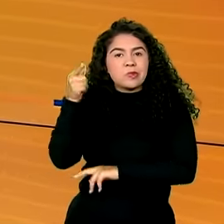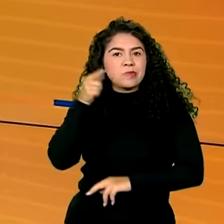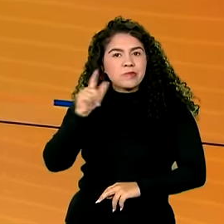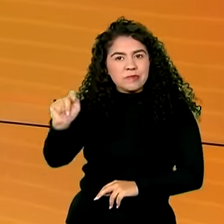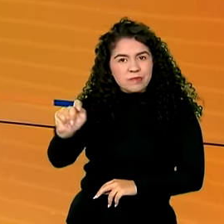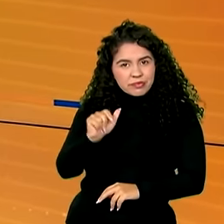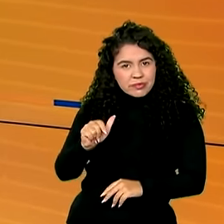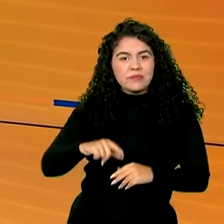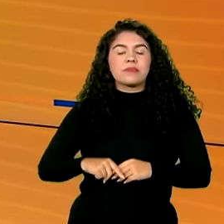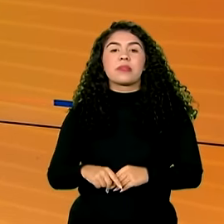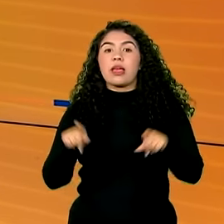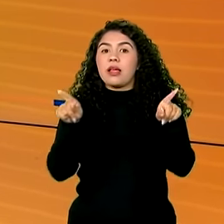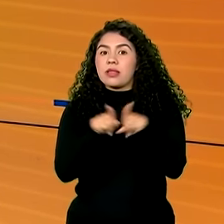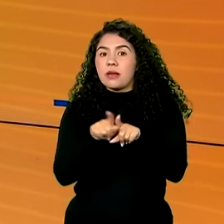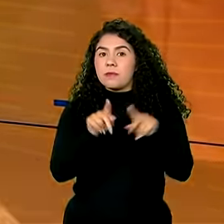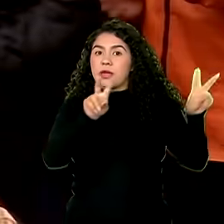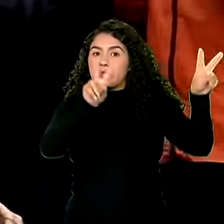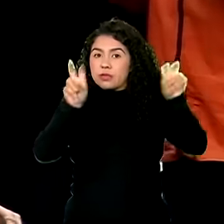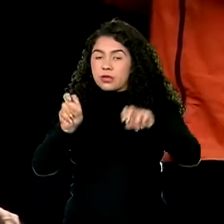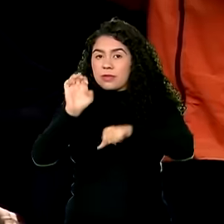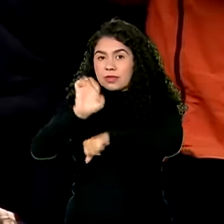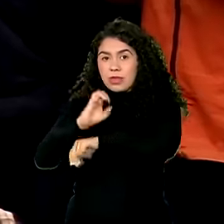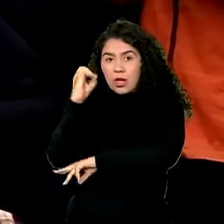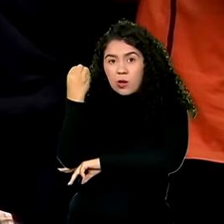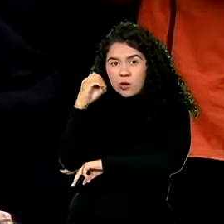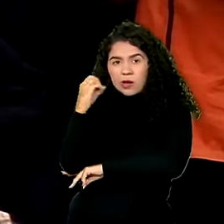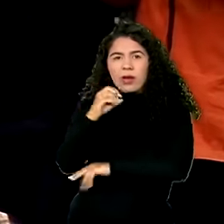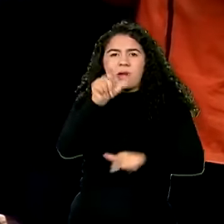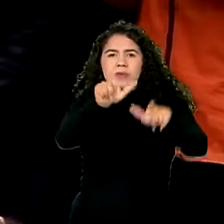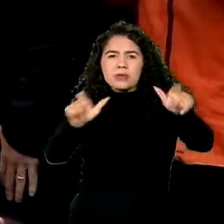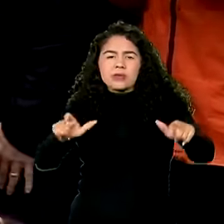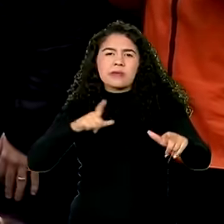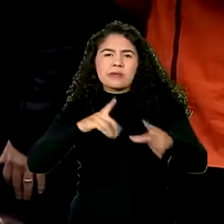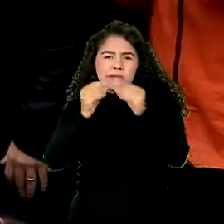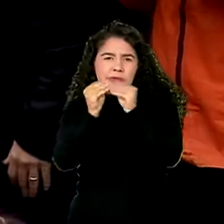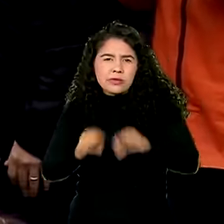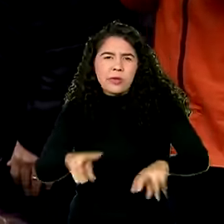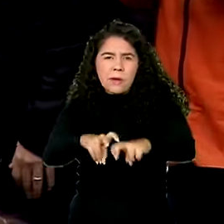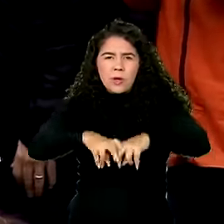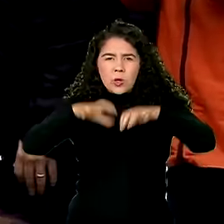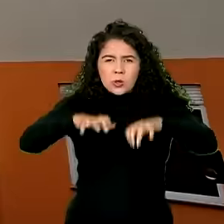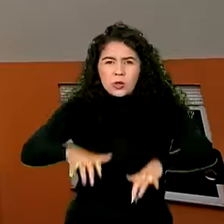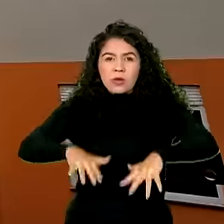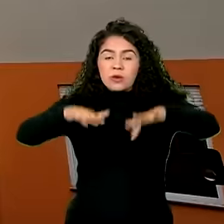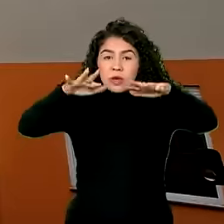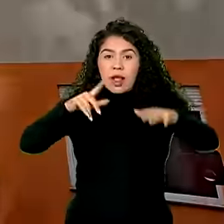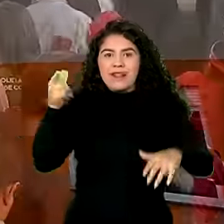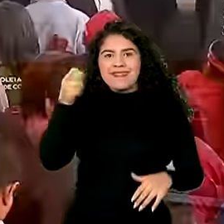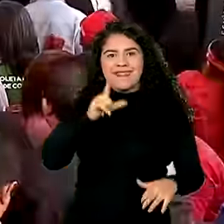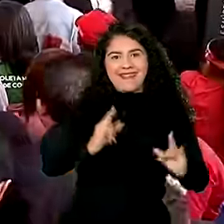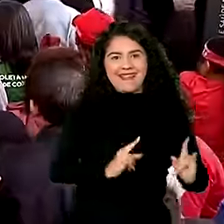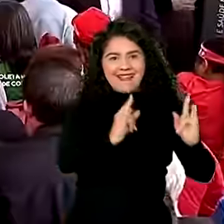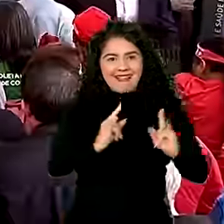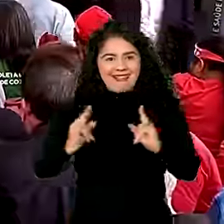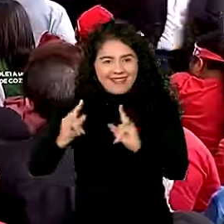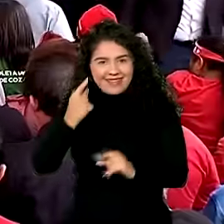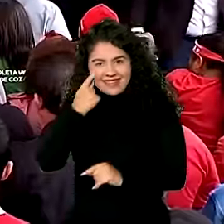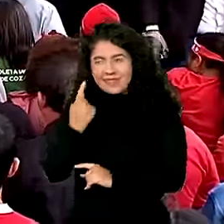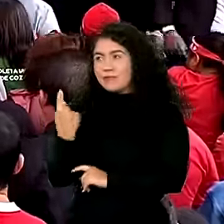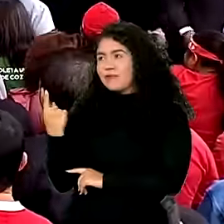Em Porto Alegre, famílias vítimas das enchentes recebem moradias do Minha Casa Minha Vida e na região